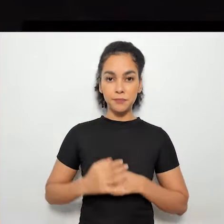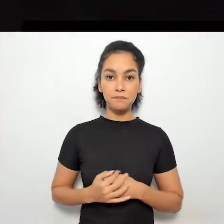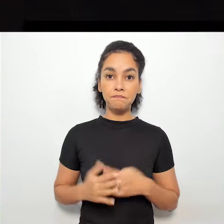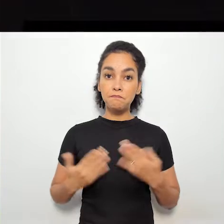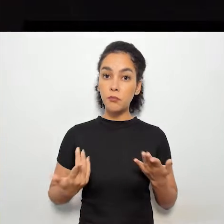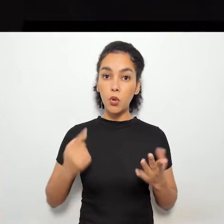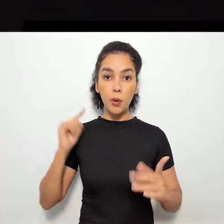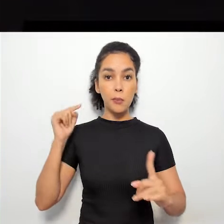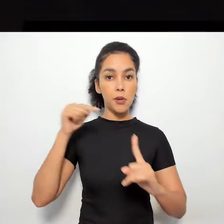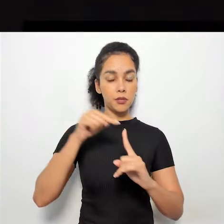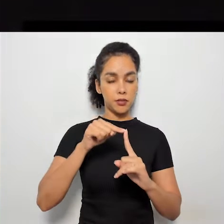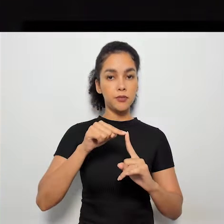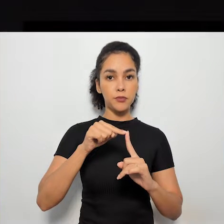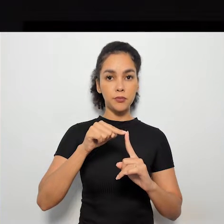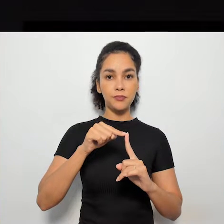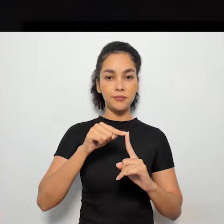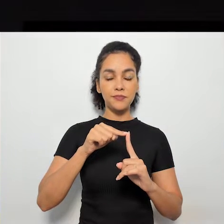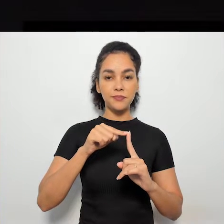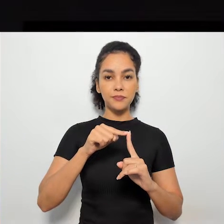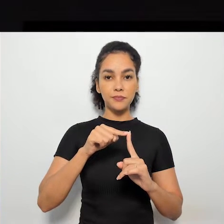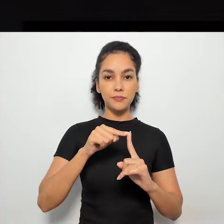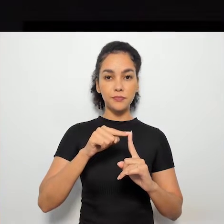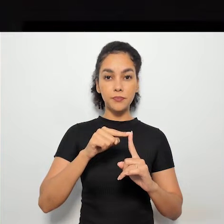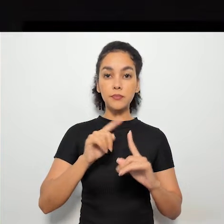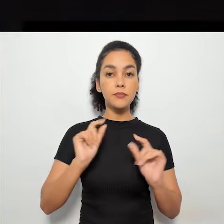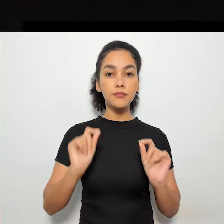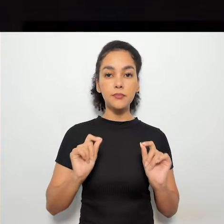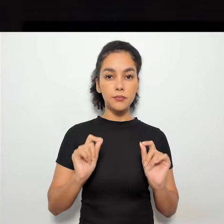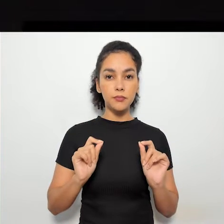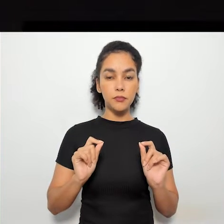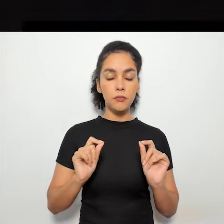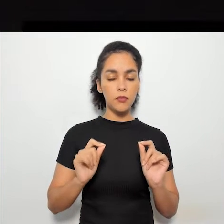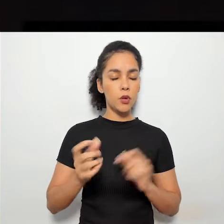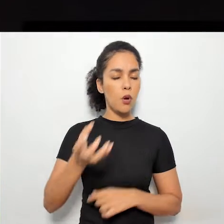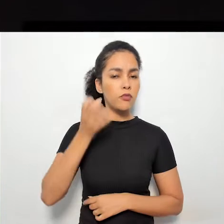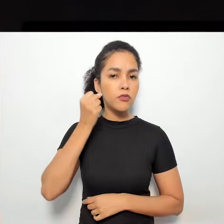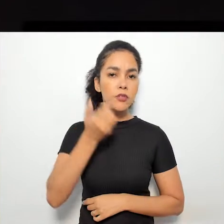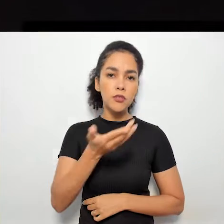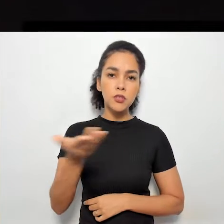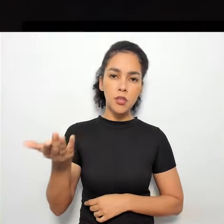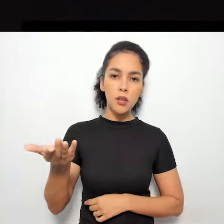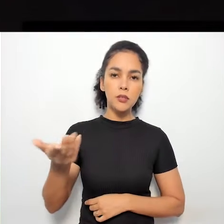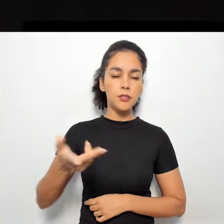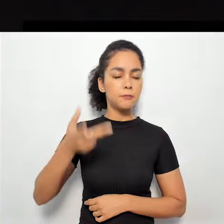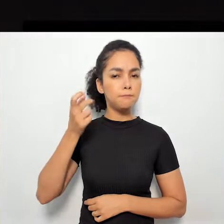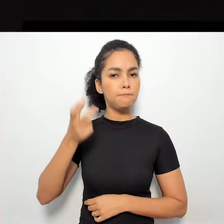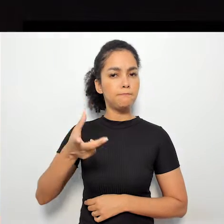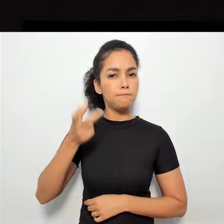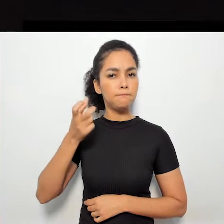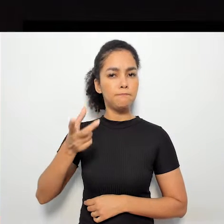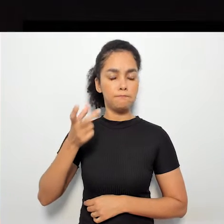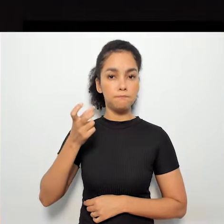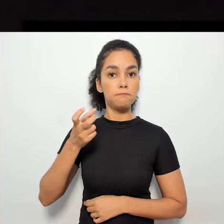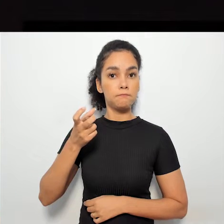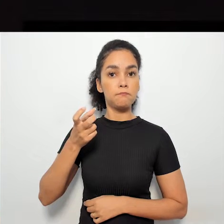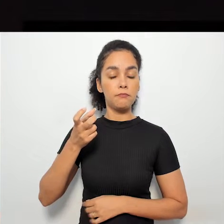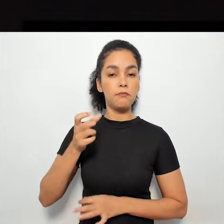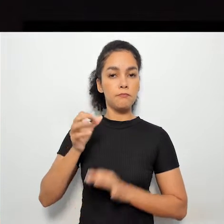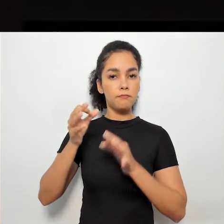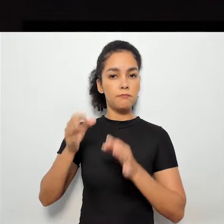objetivo aqui especificamente é a audição, ou seja, a participação de fato